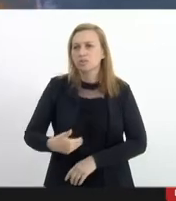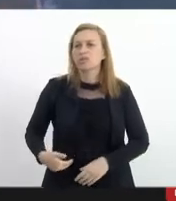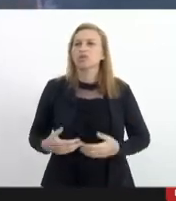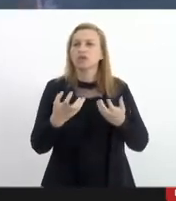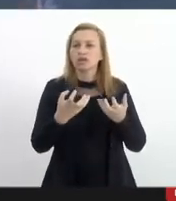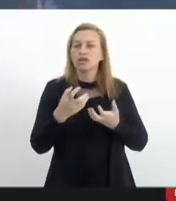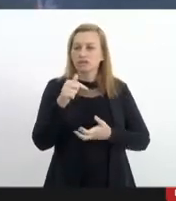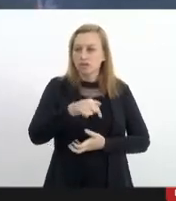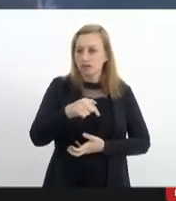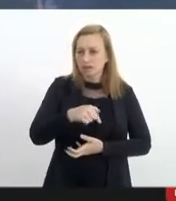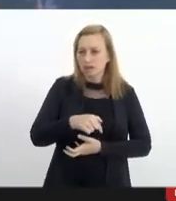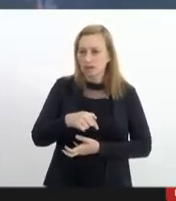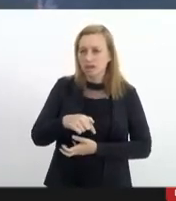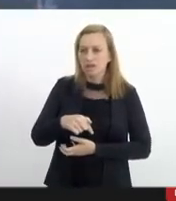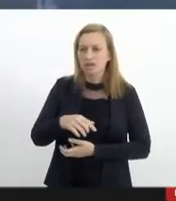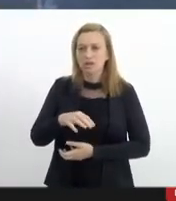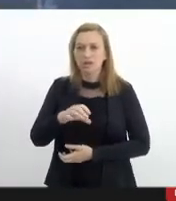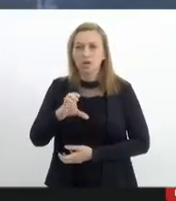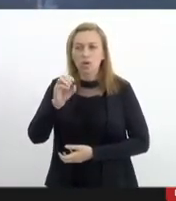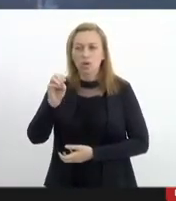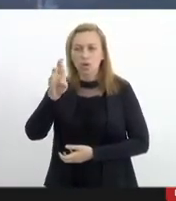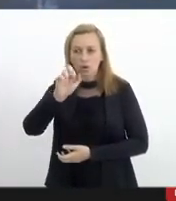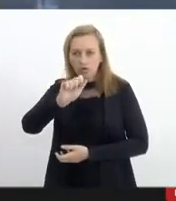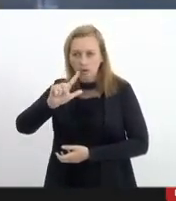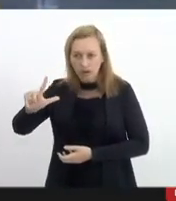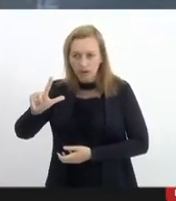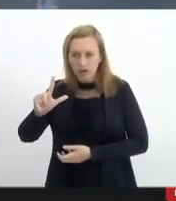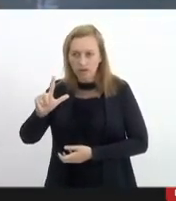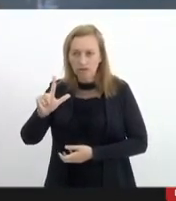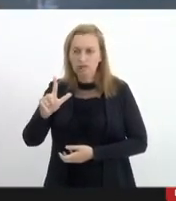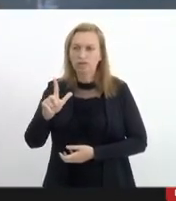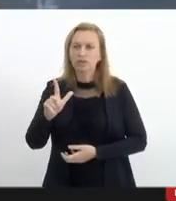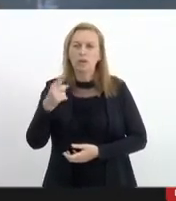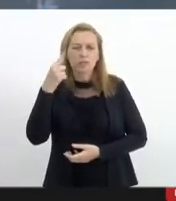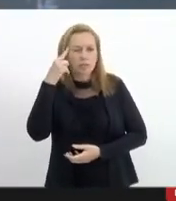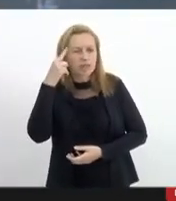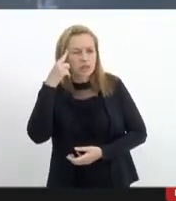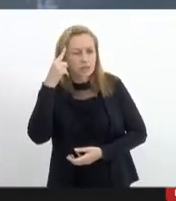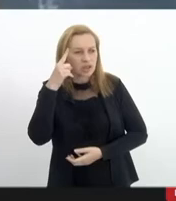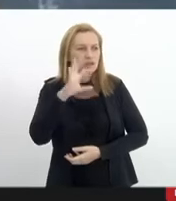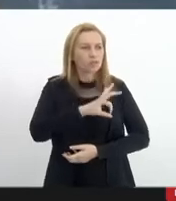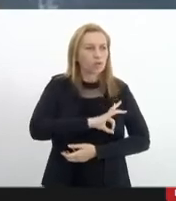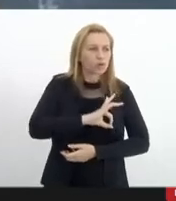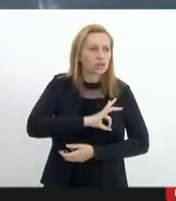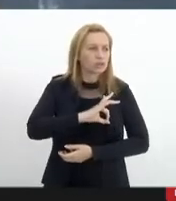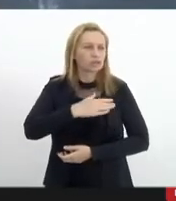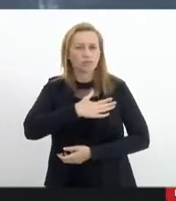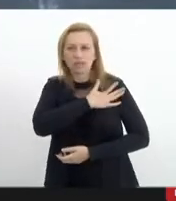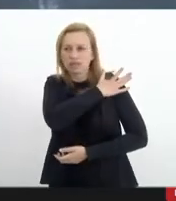coronel se for possível para nos trazer a reflexão da polícia militar